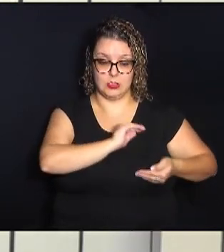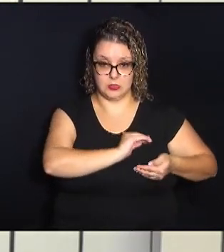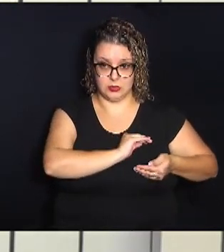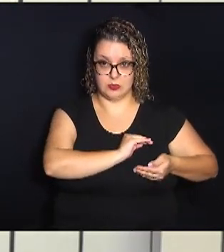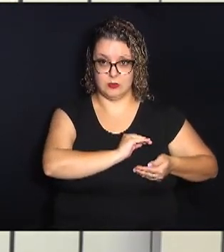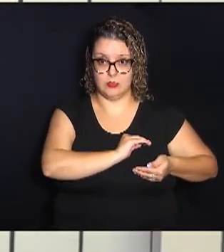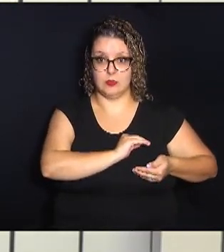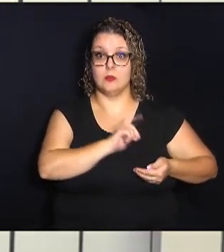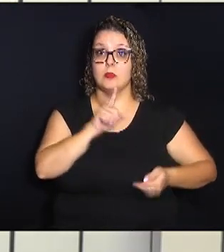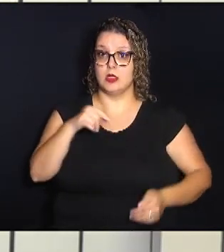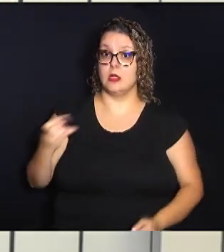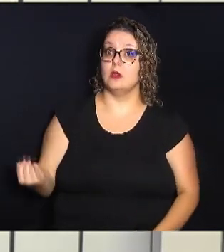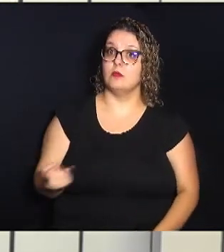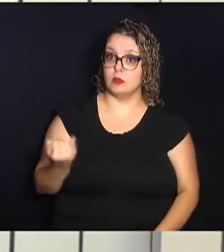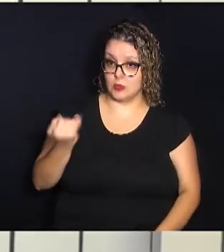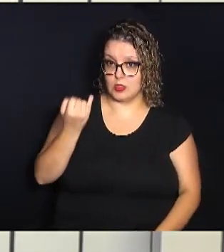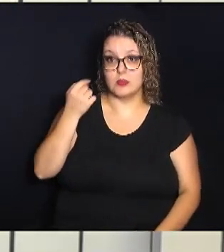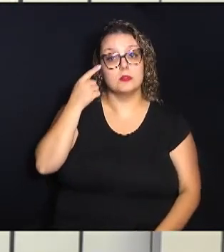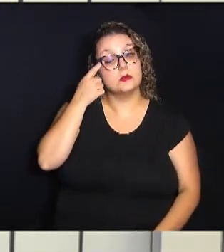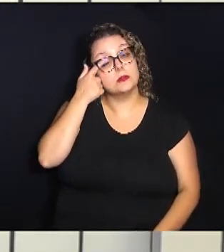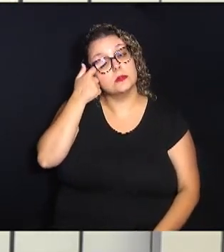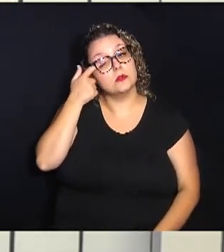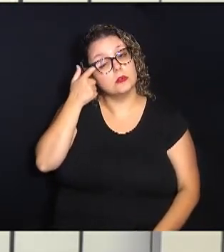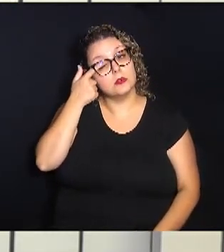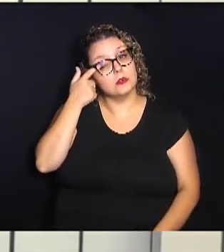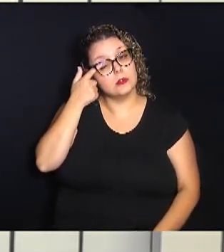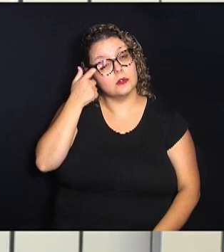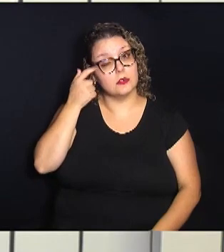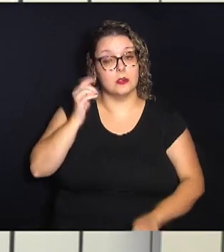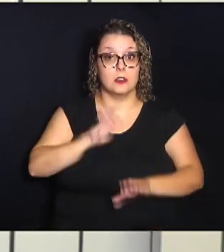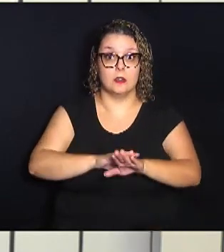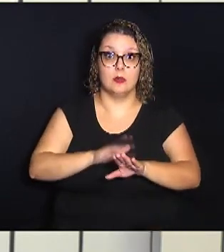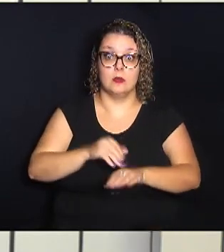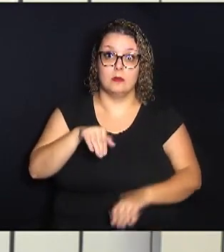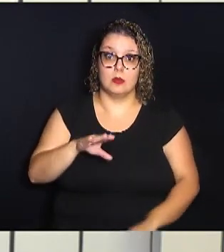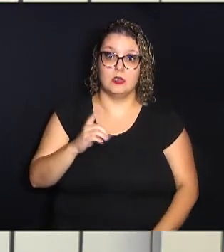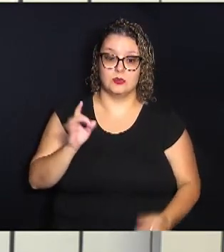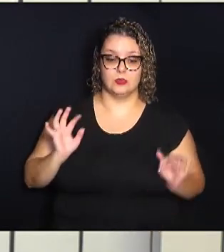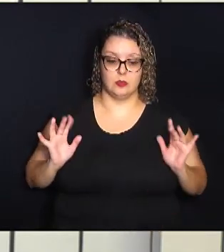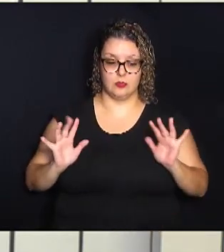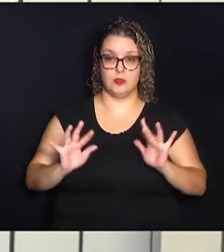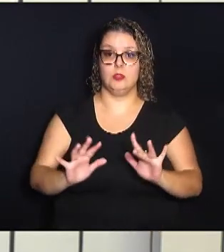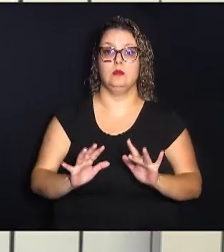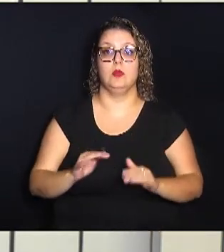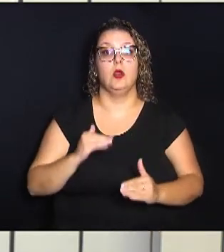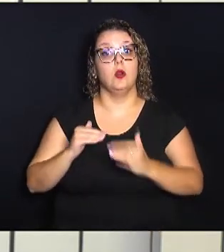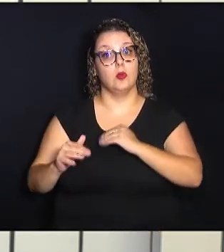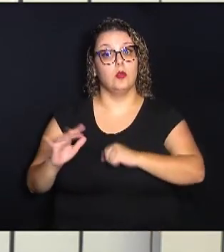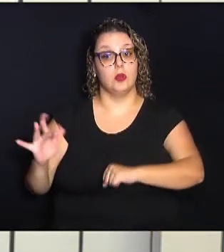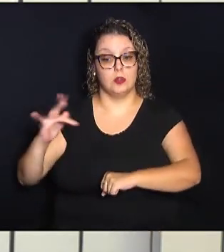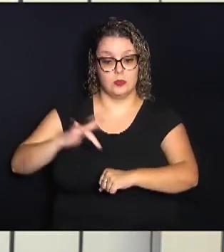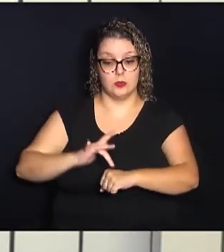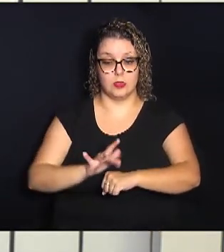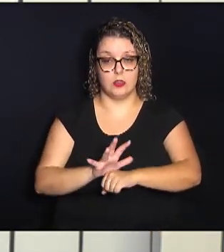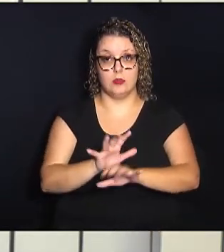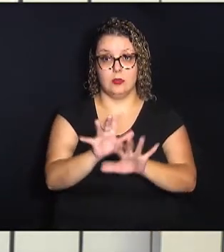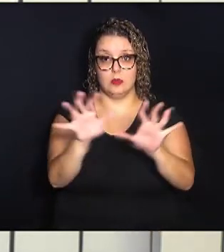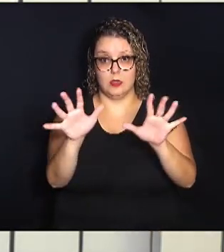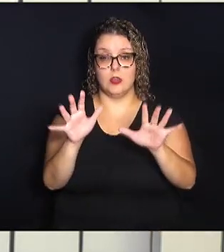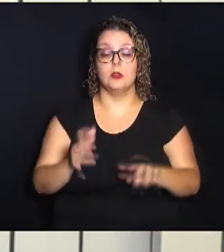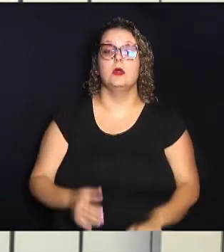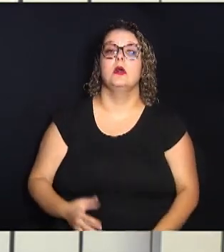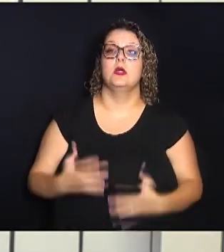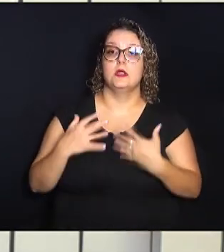Mas é muito importante esta ação, mais um mutirão contra a dengue, receber este profissional